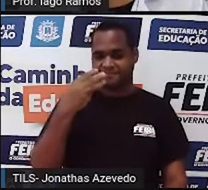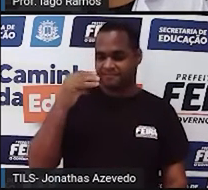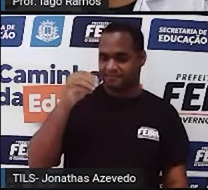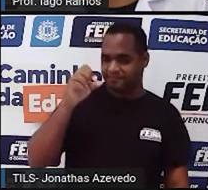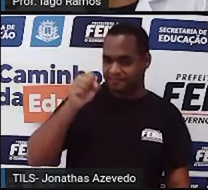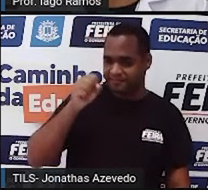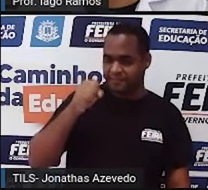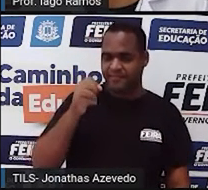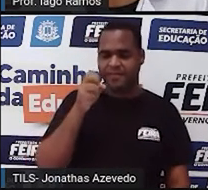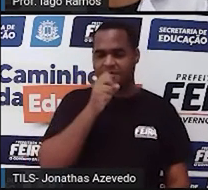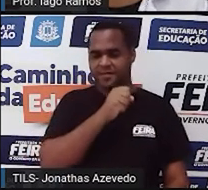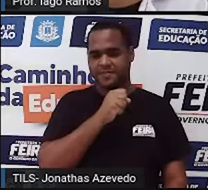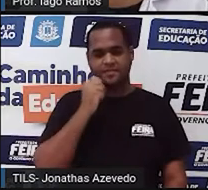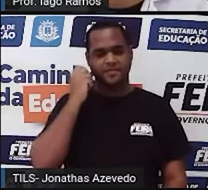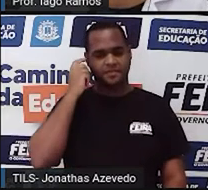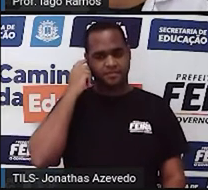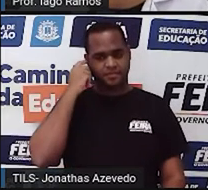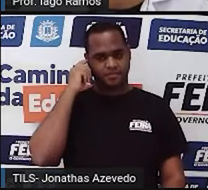30 segundinhos, rapidinho.